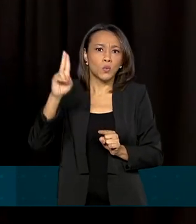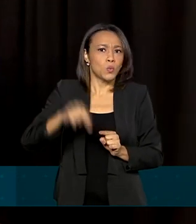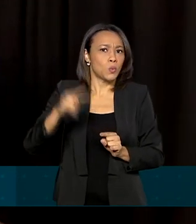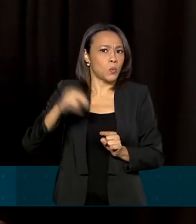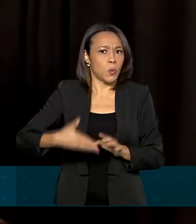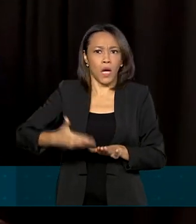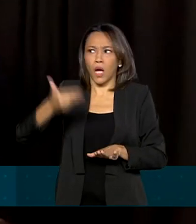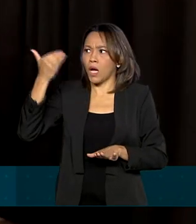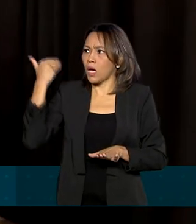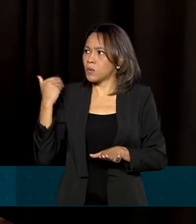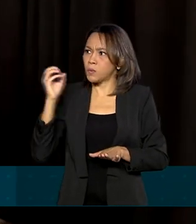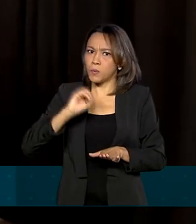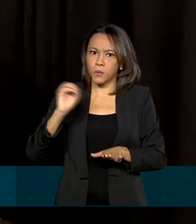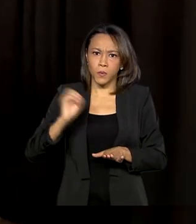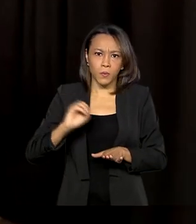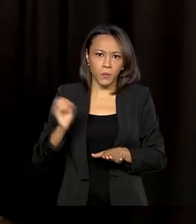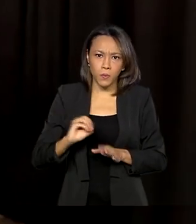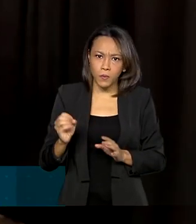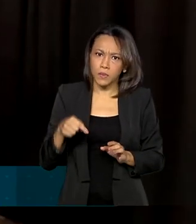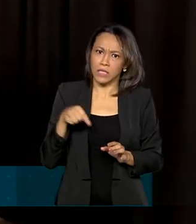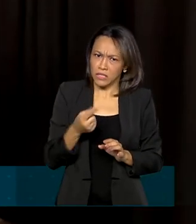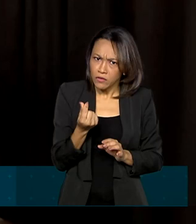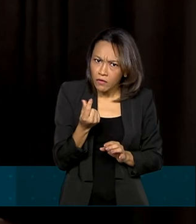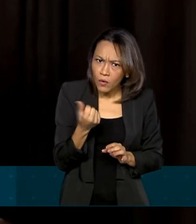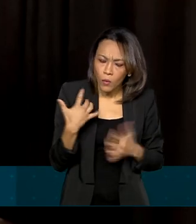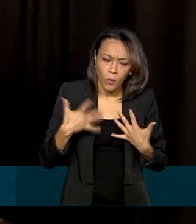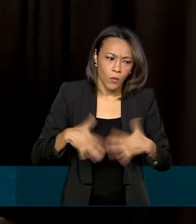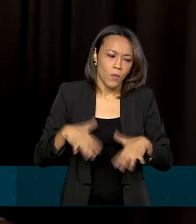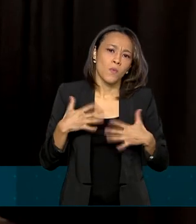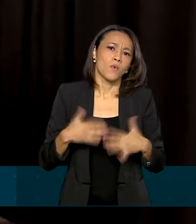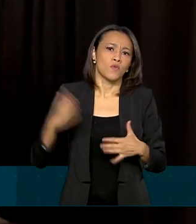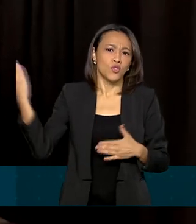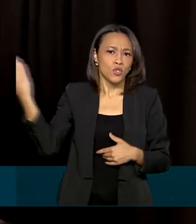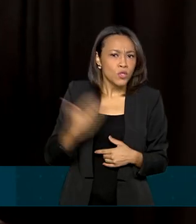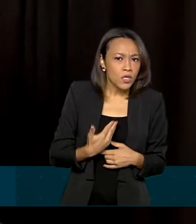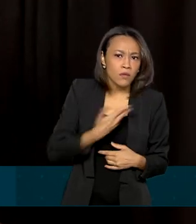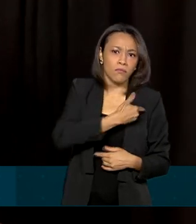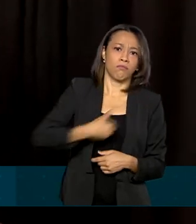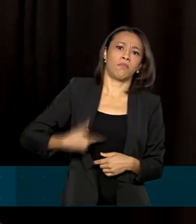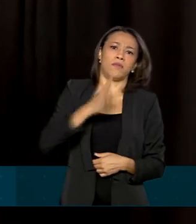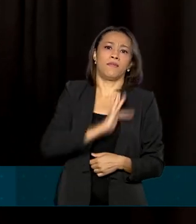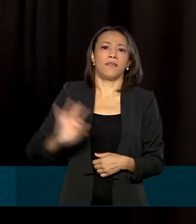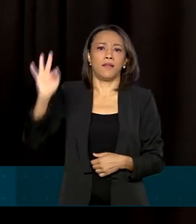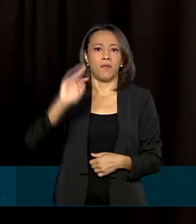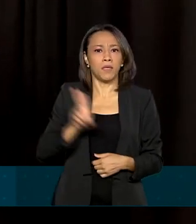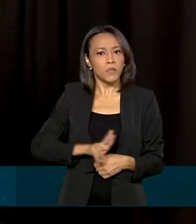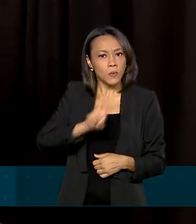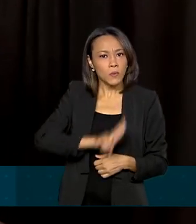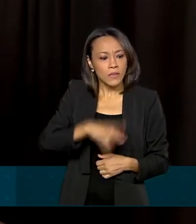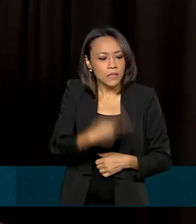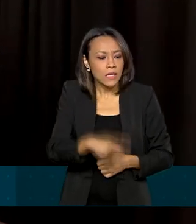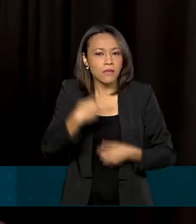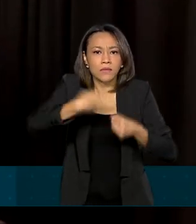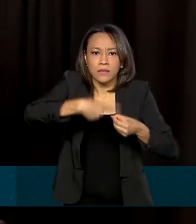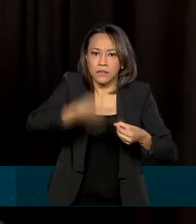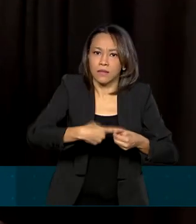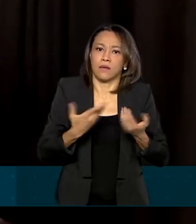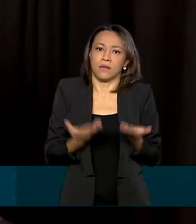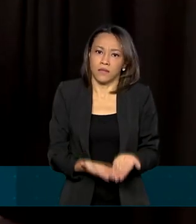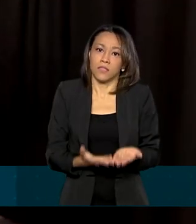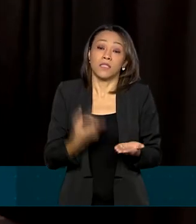recebido valores tão expressivos e diretos da União para aplicação nas ações culturais de nossa cidade.